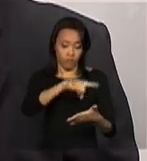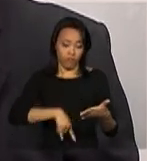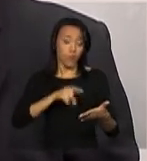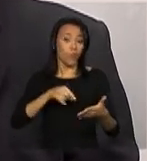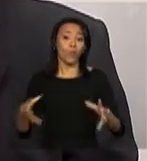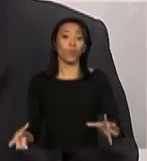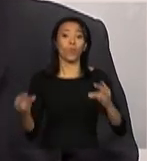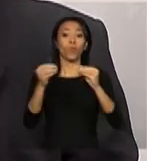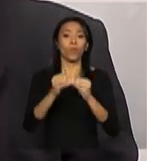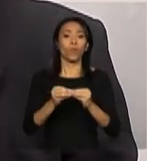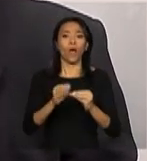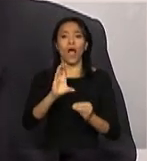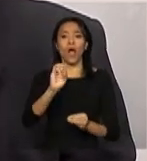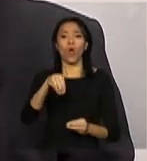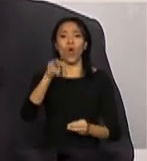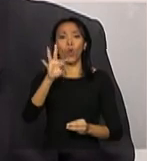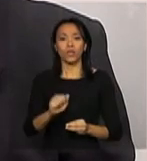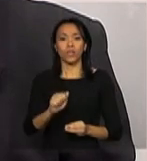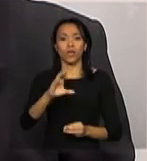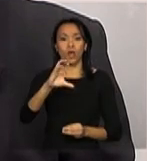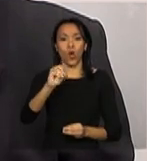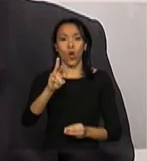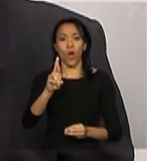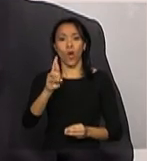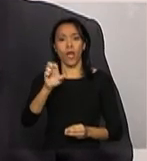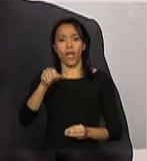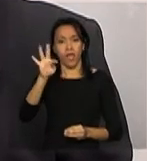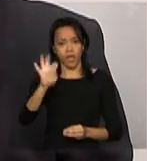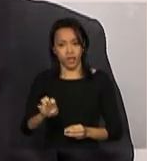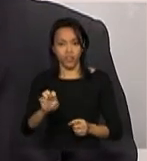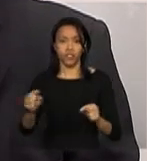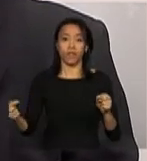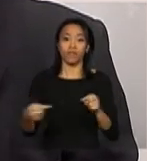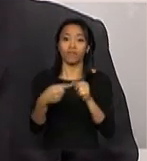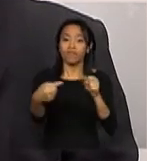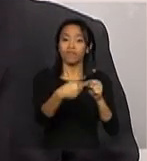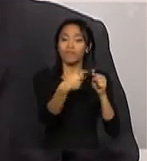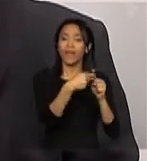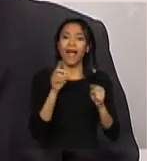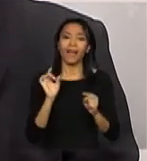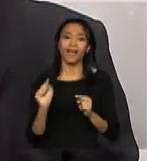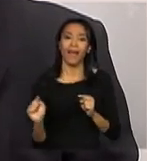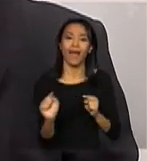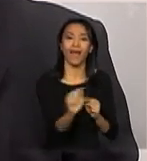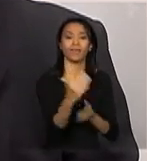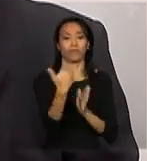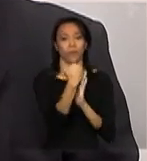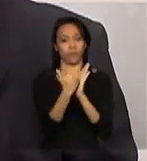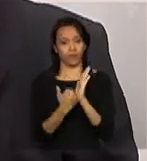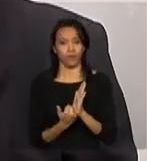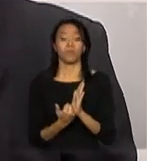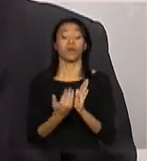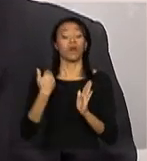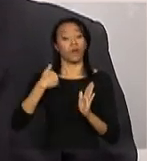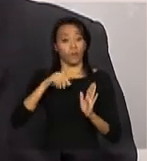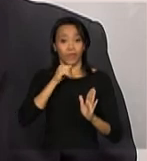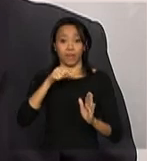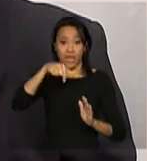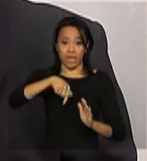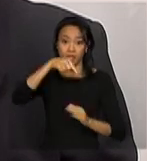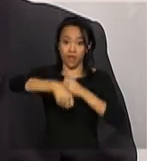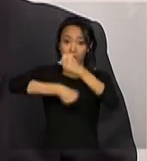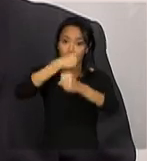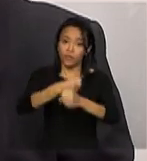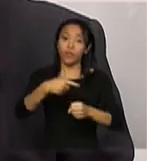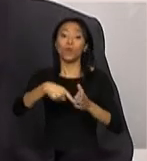correntes que são vinculadas a cada piso e cada programa. Então, esse ano, nós estamos chamando assim de um novo